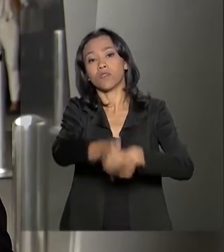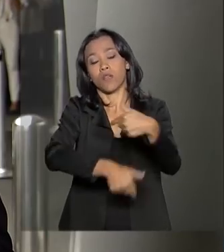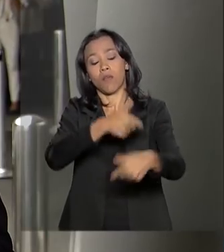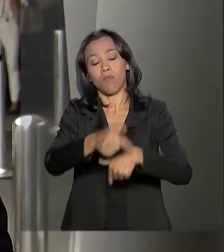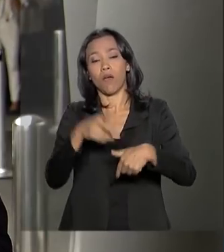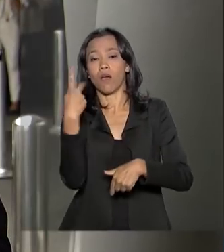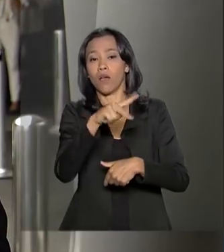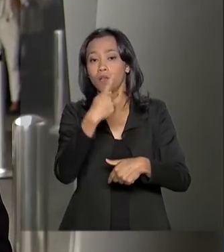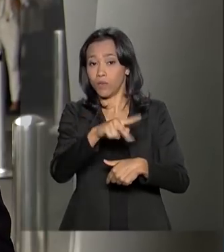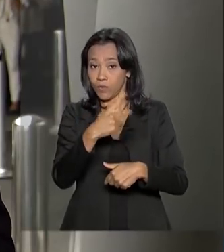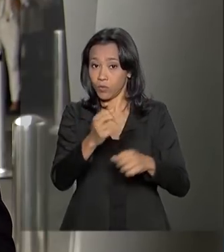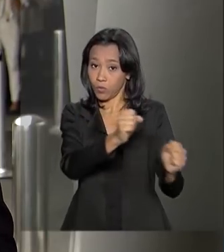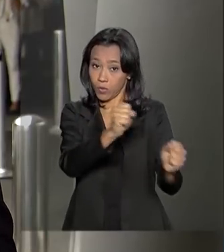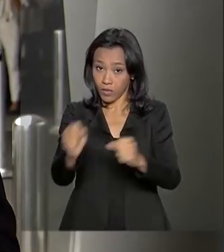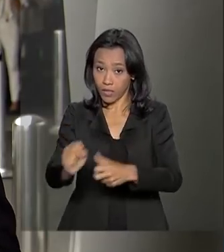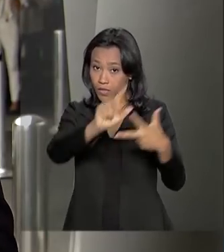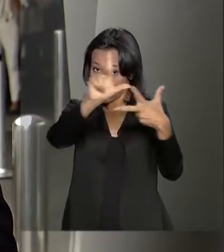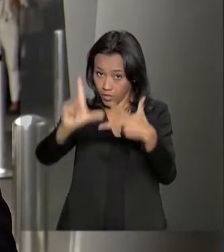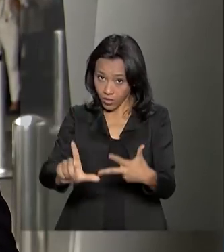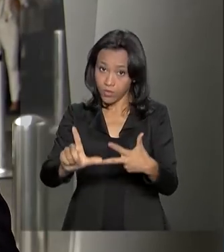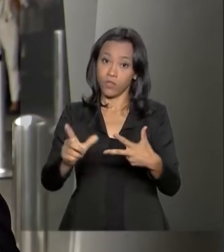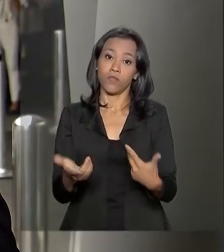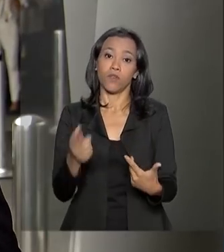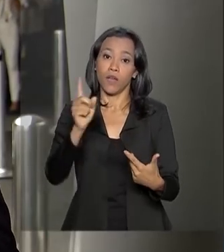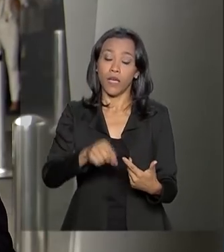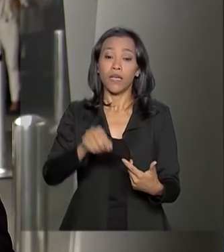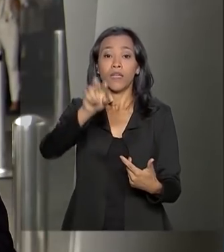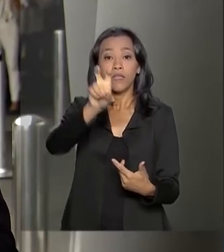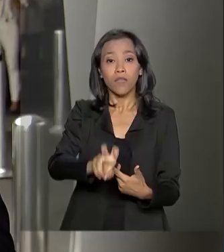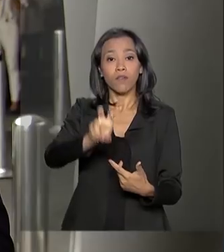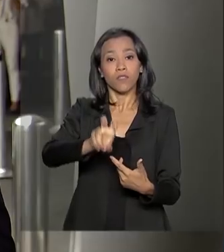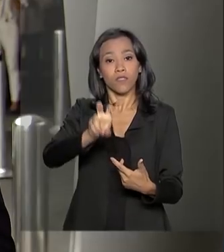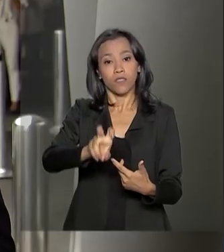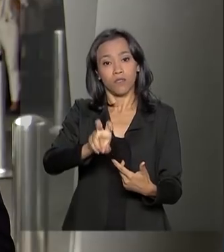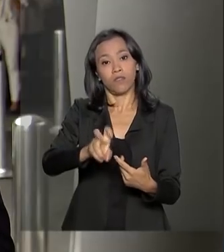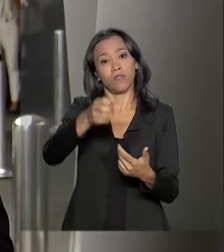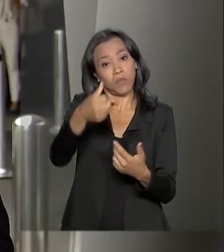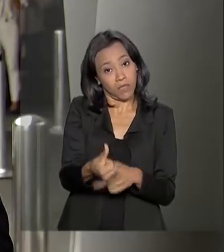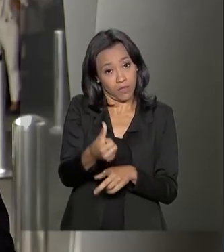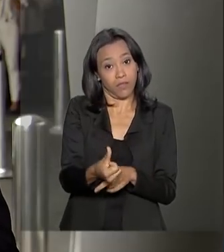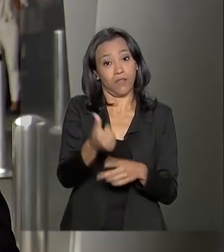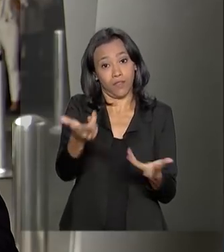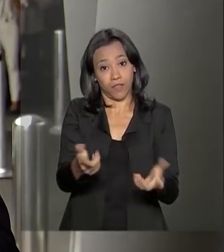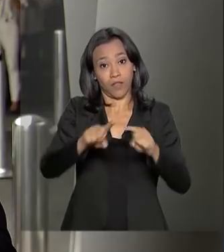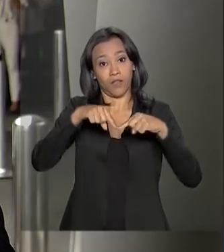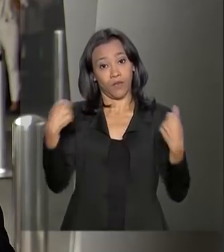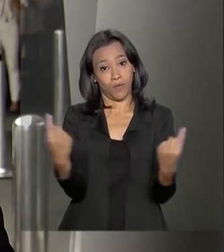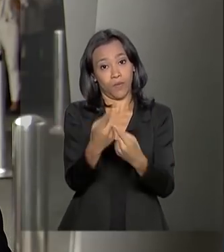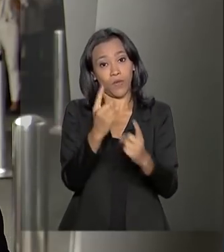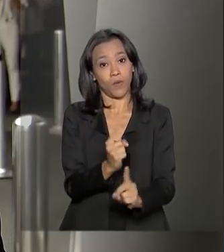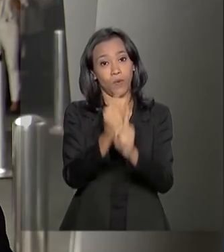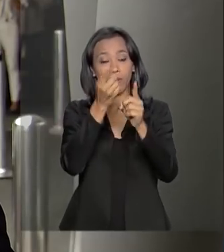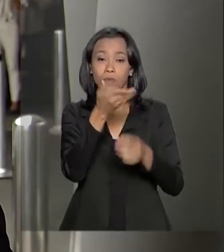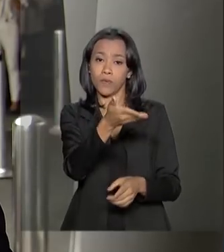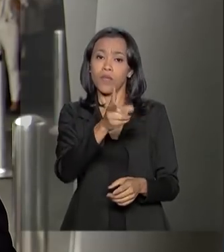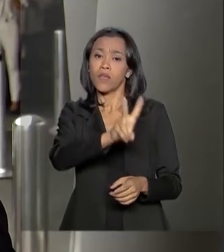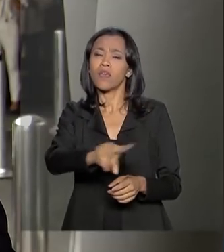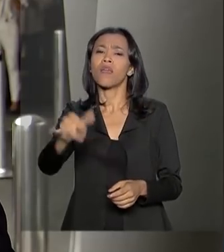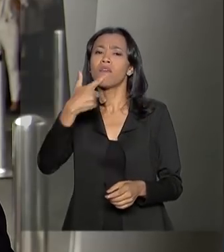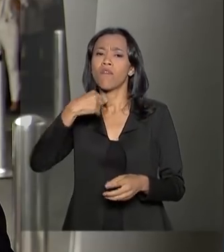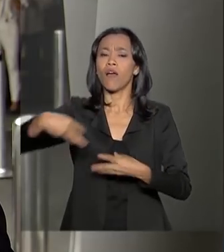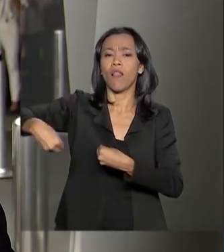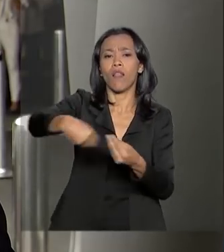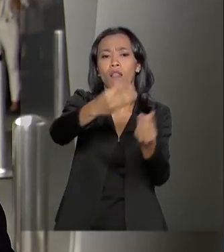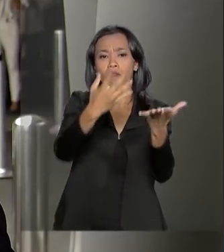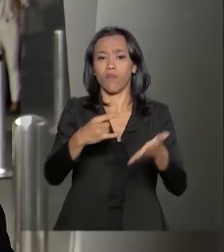legislativas. Na verdade, o início da 56ª legislatura. Quem vai levar esse documento